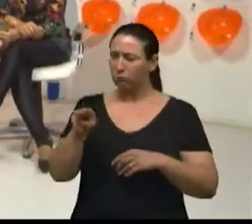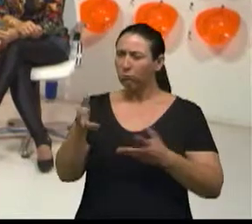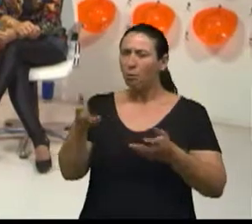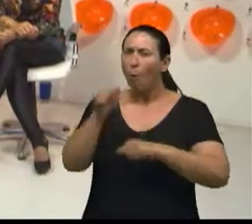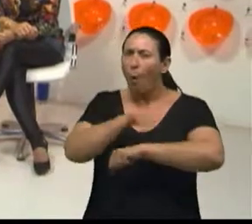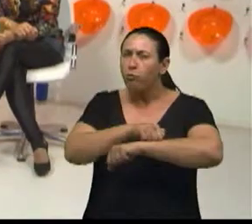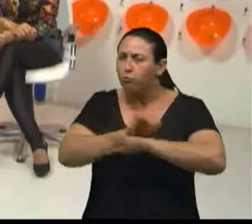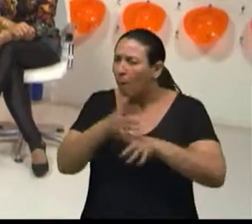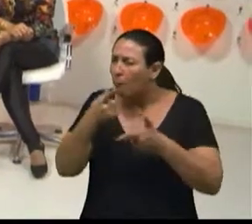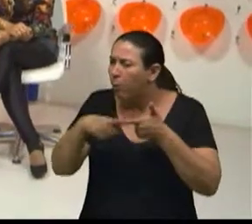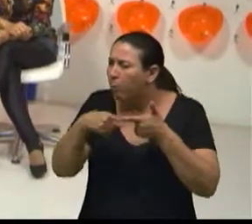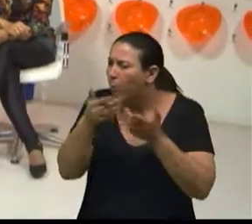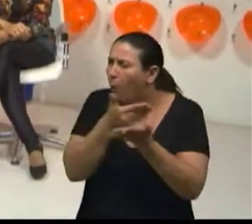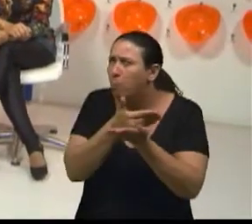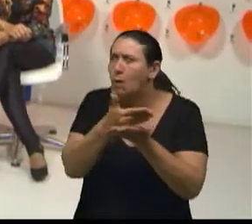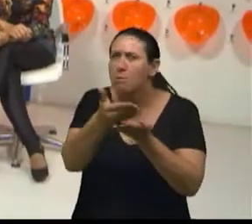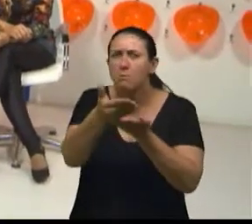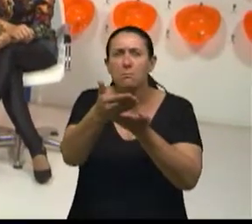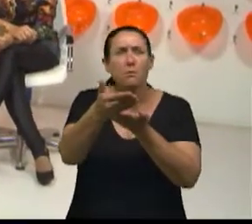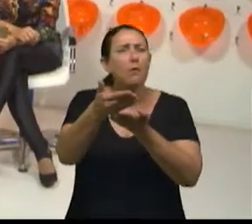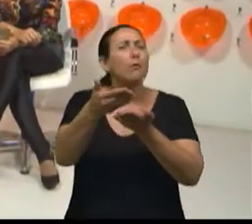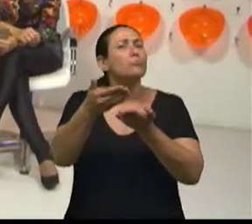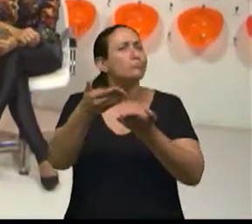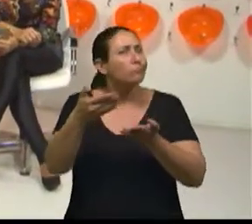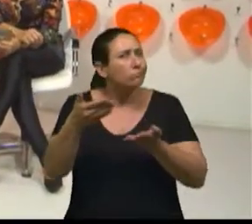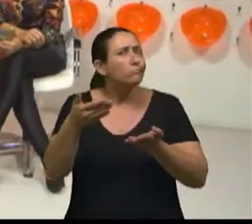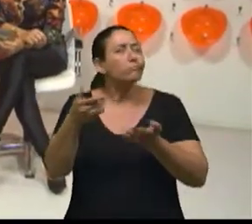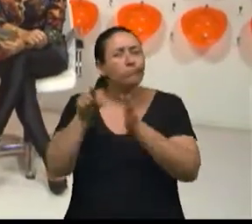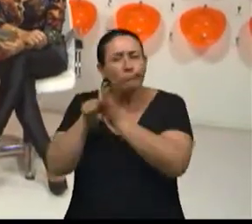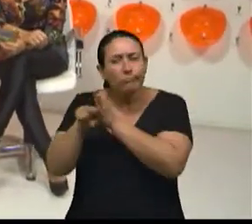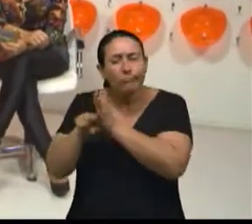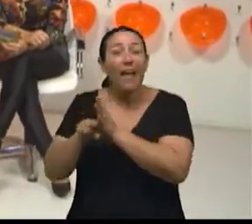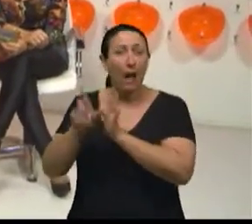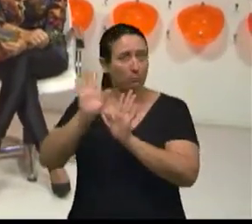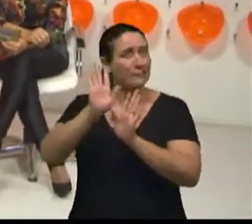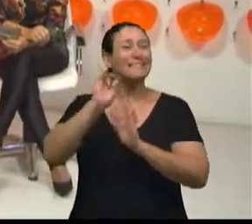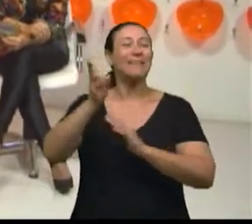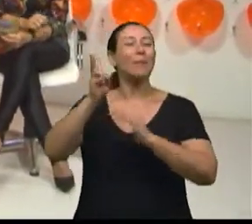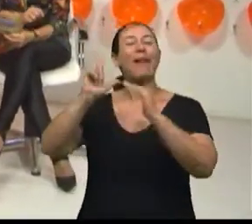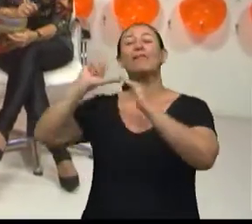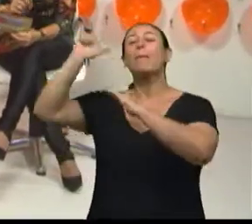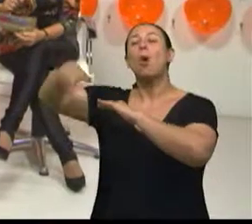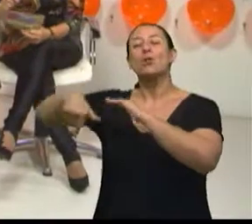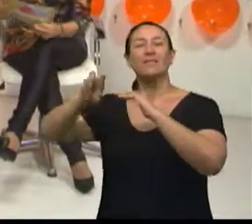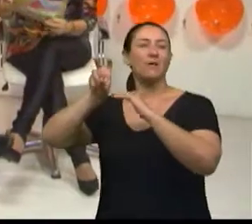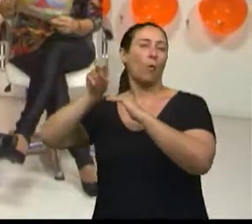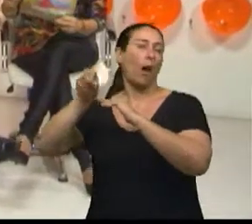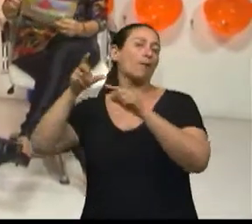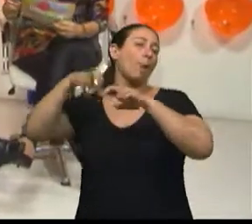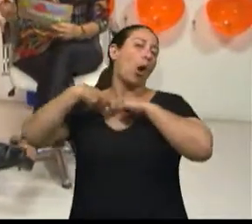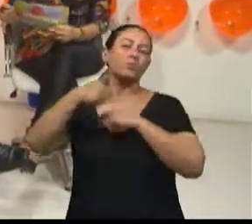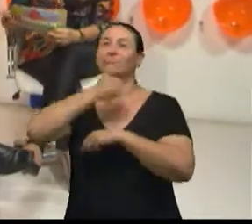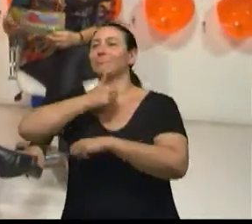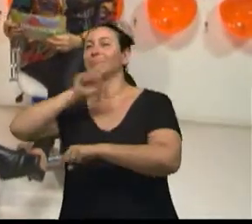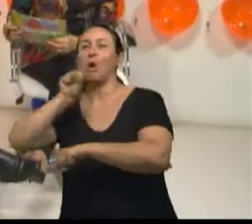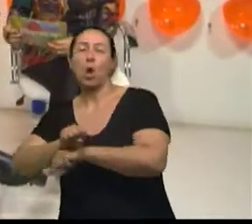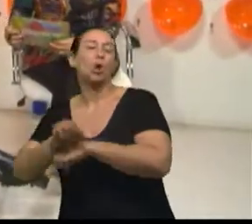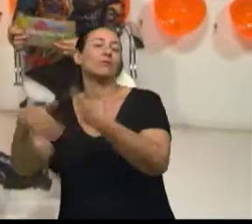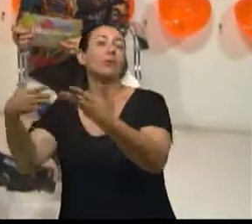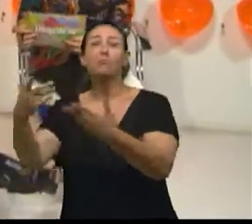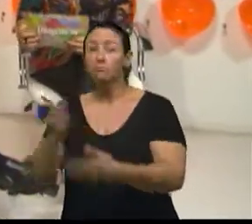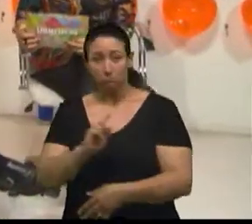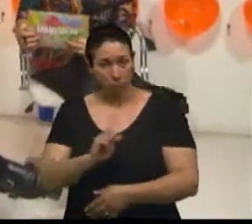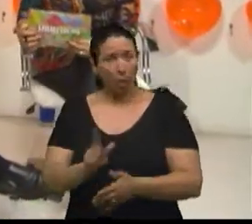Então, tanto que hoje alguns exames que se fazia após a menopausa, gente começa dependendo da história do paciente, né?